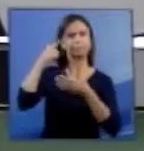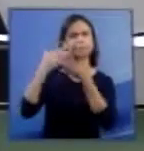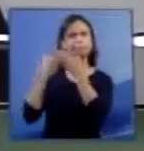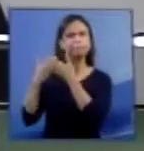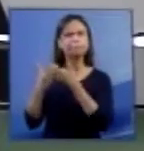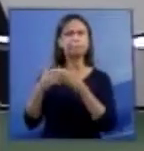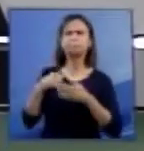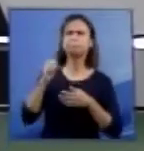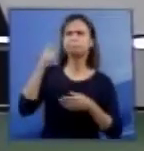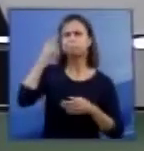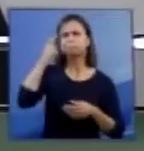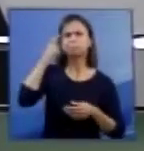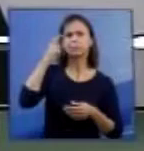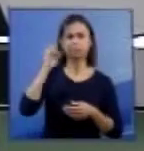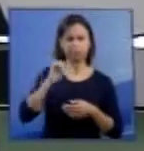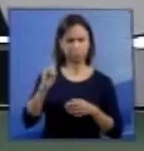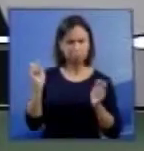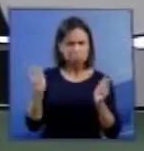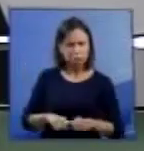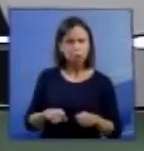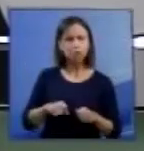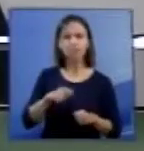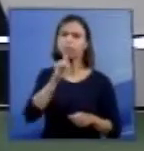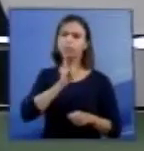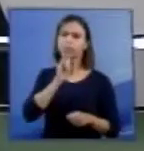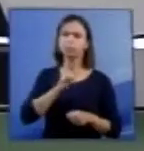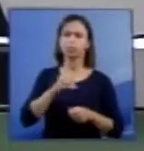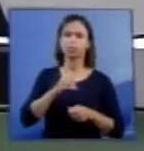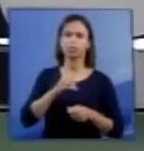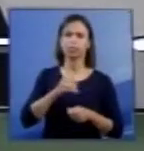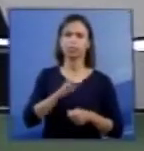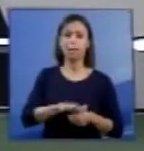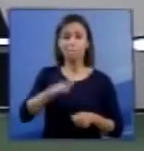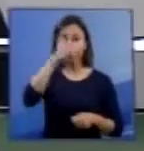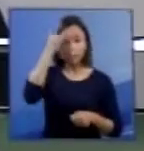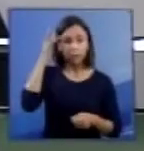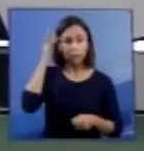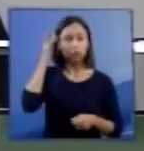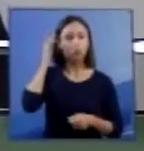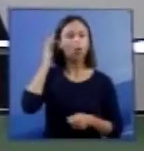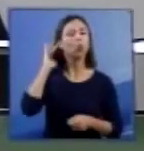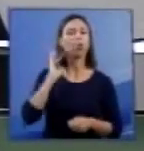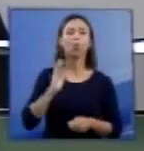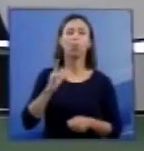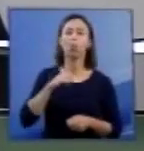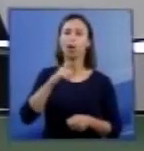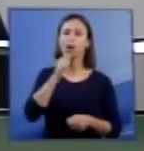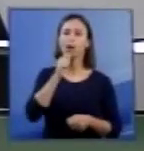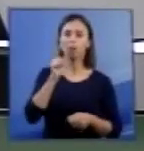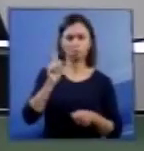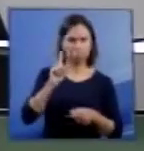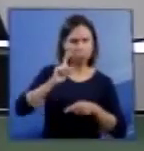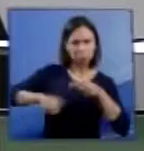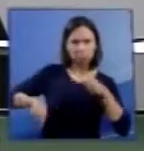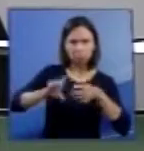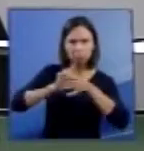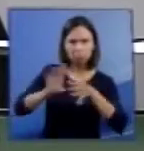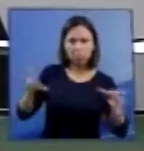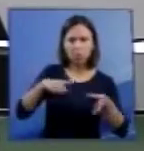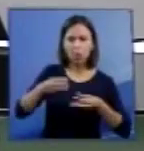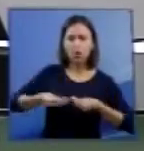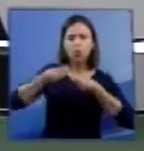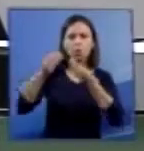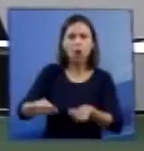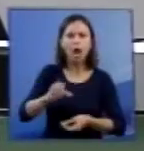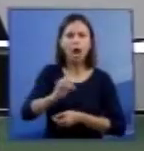seria admitida a doação de órgãos de pessoas em que se tenha, não seria admitida a doação de órgãos